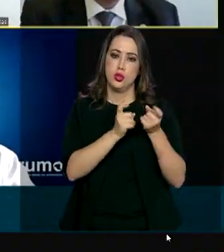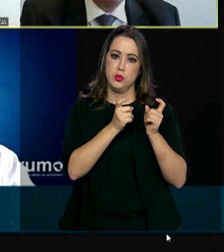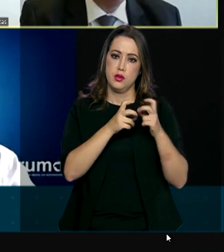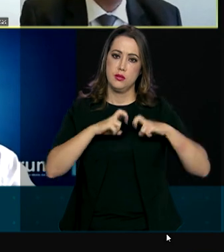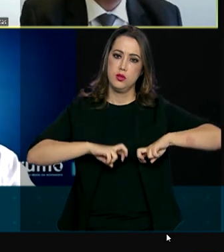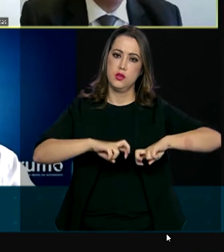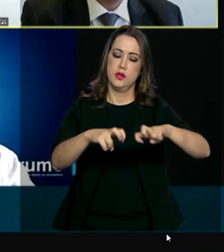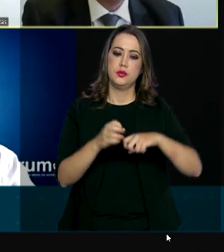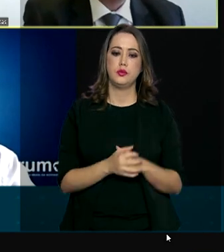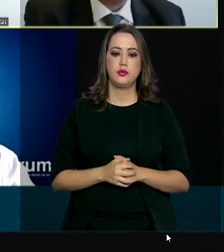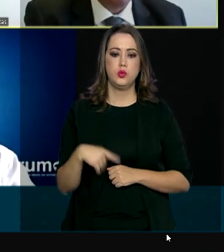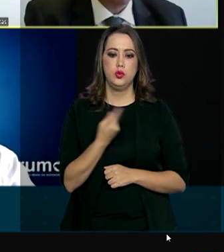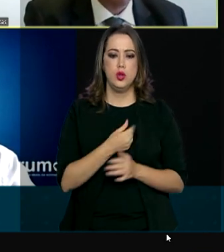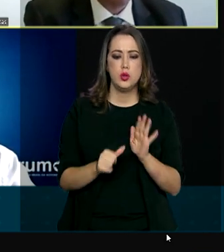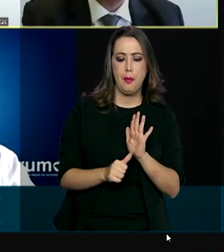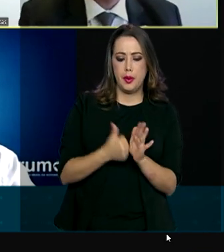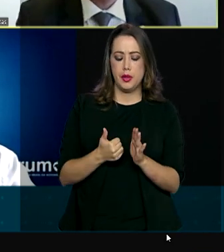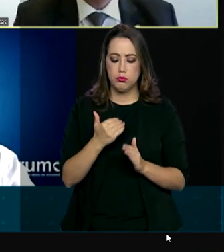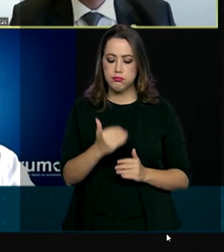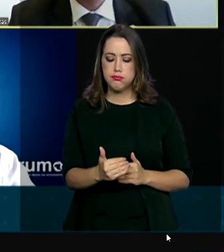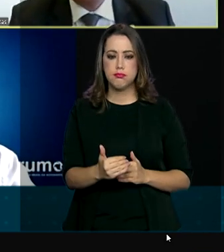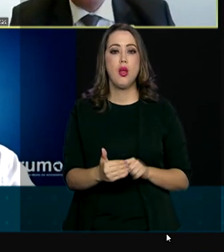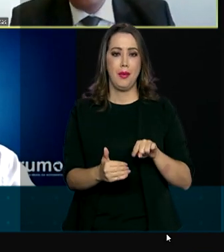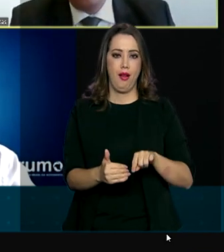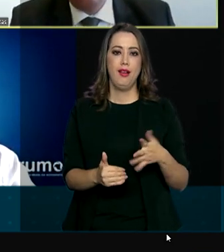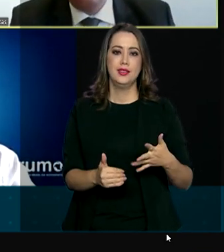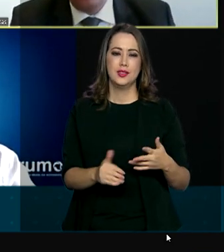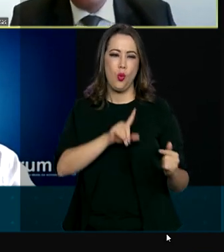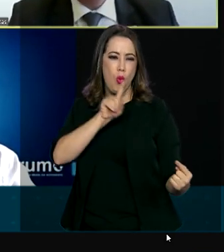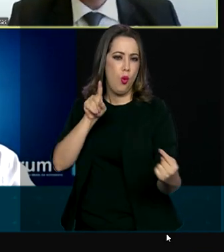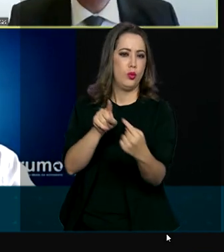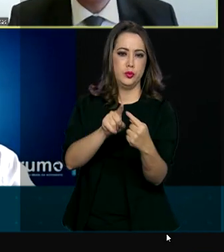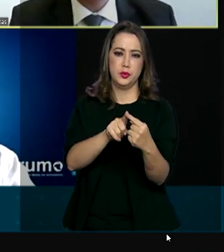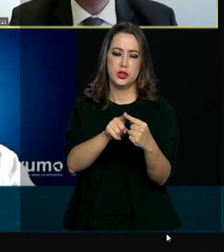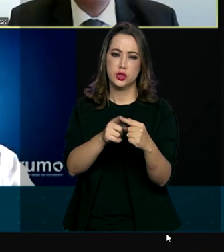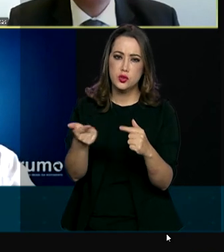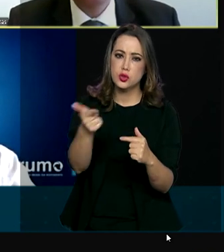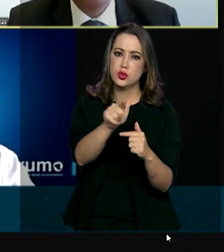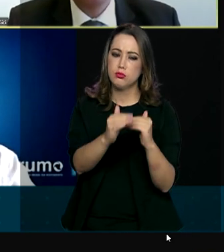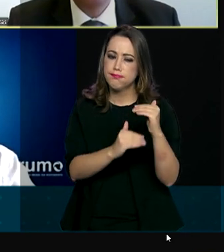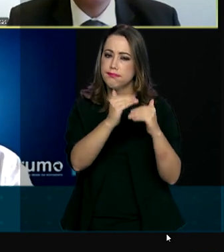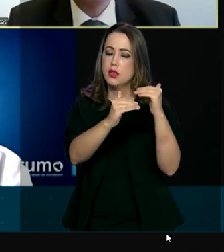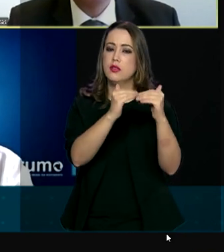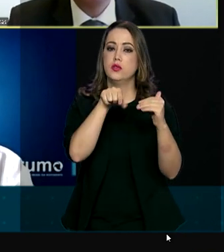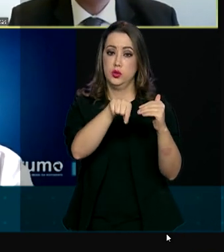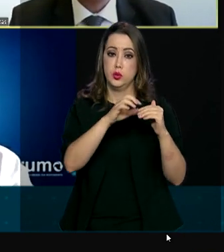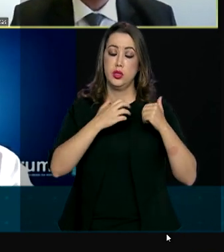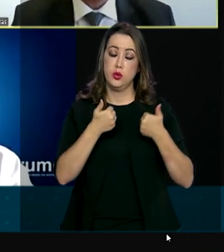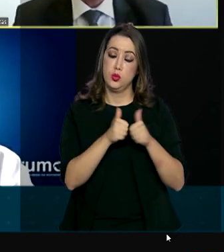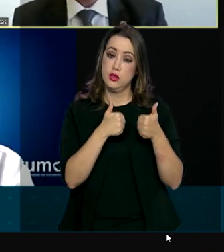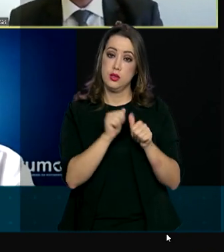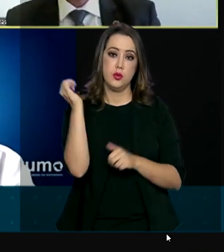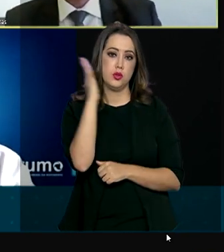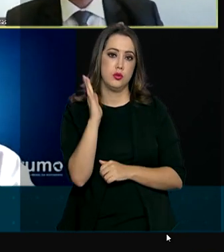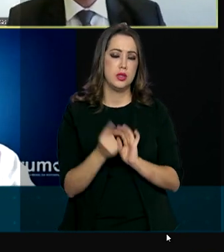apenas o primeiro passo na direção de reequilibrar a matriz de transportes do Brasil. Vamos